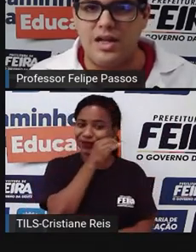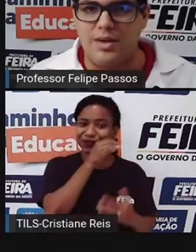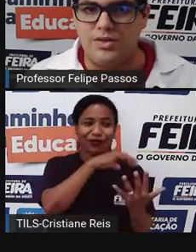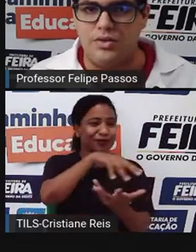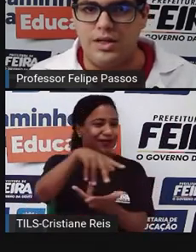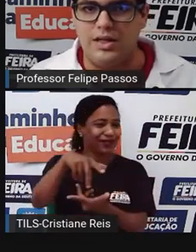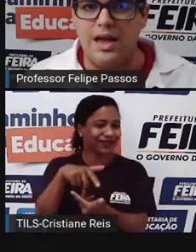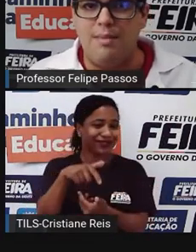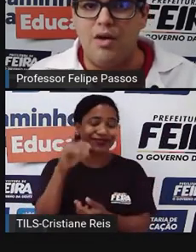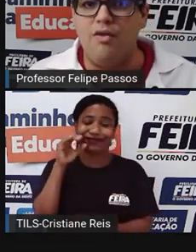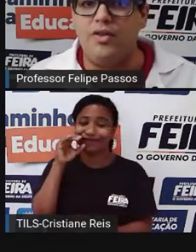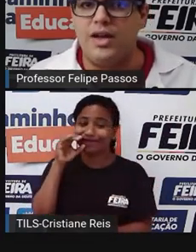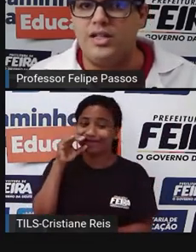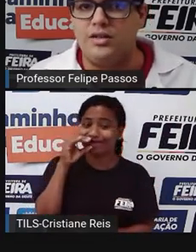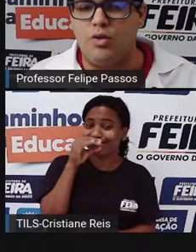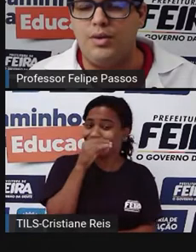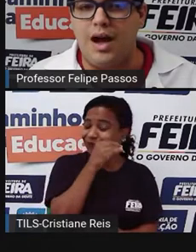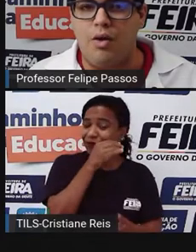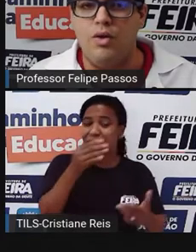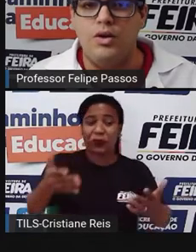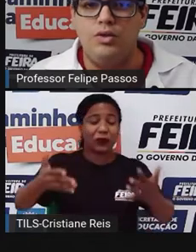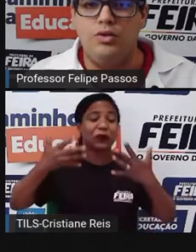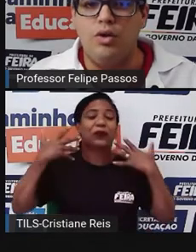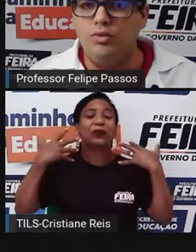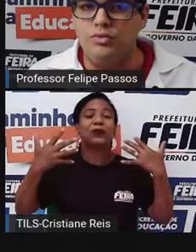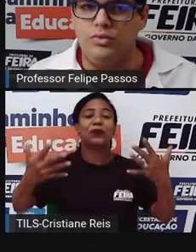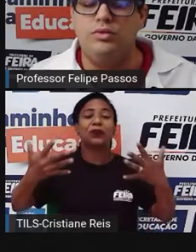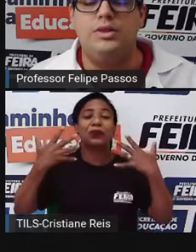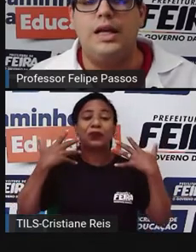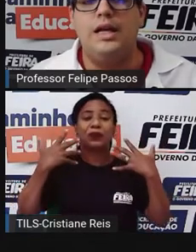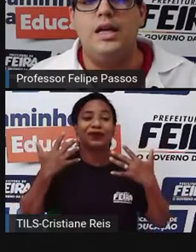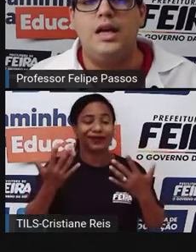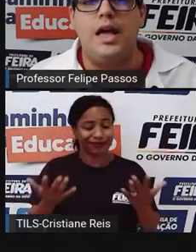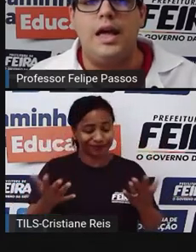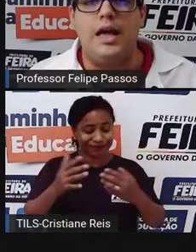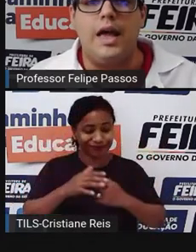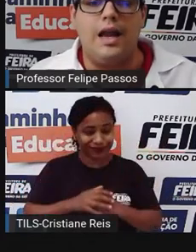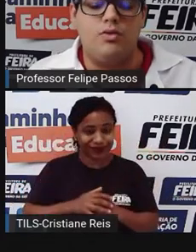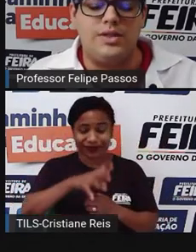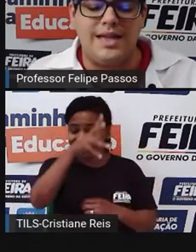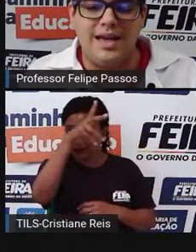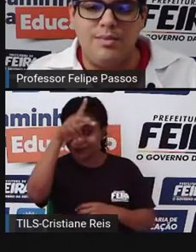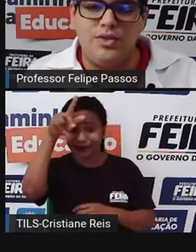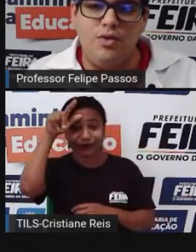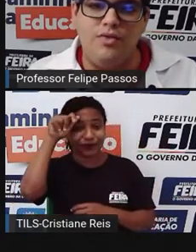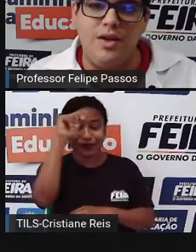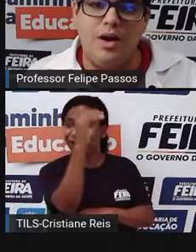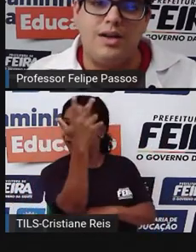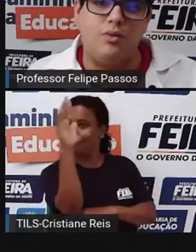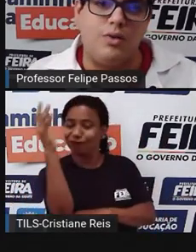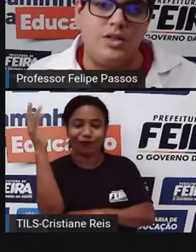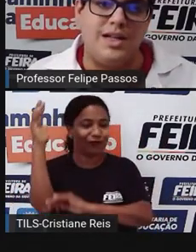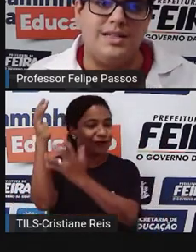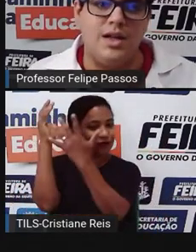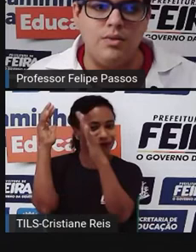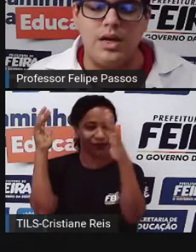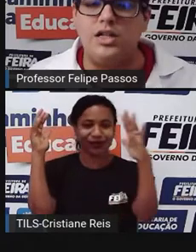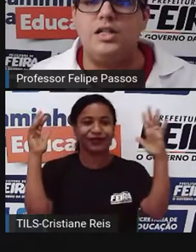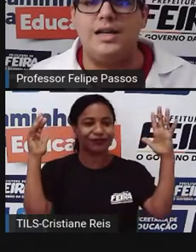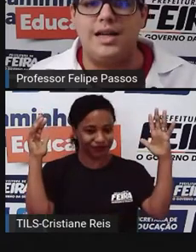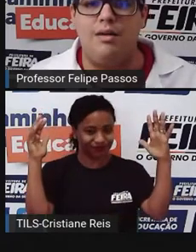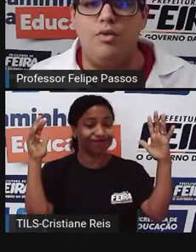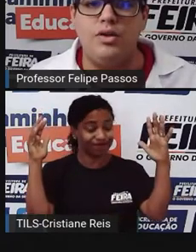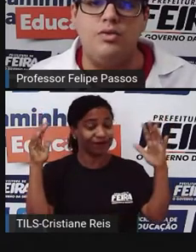floresta amazônica, a maior floresta tropical do mundo, ela consegue absorver uma quantidade tão